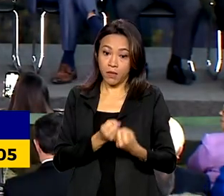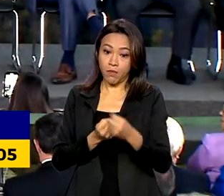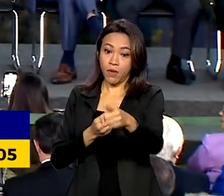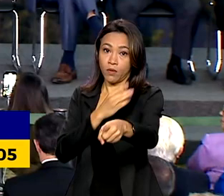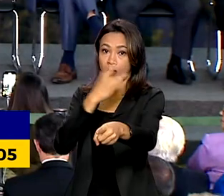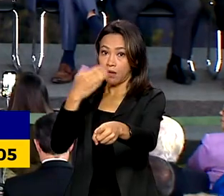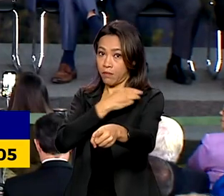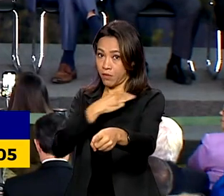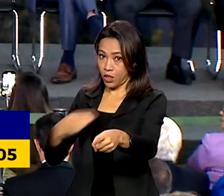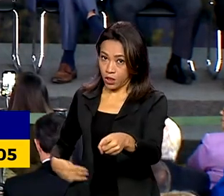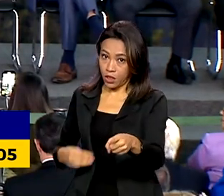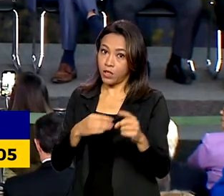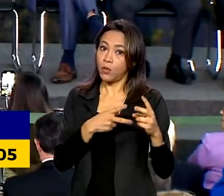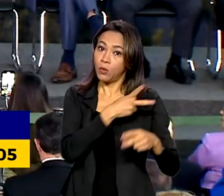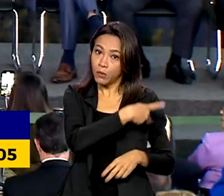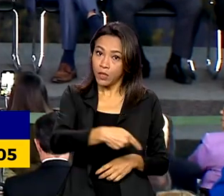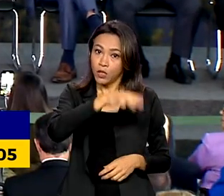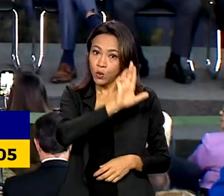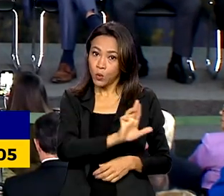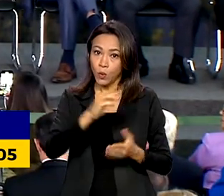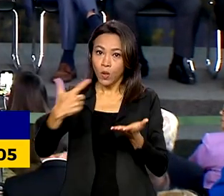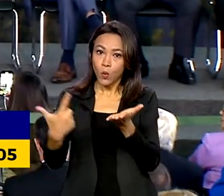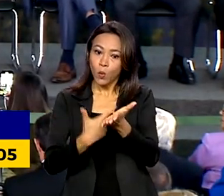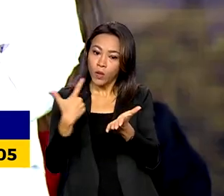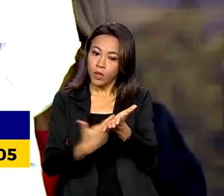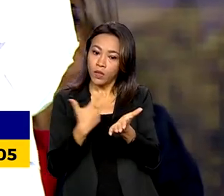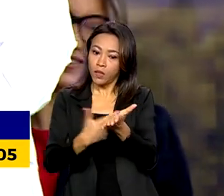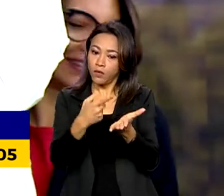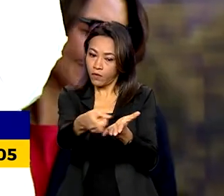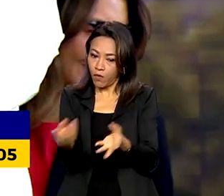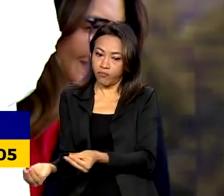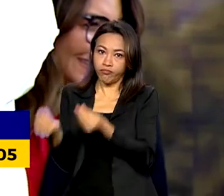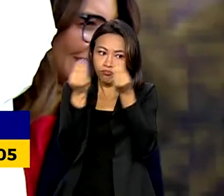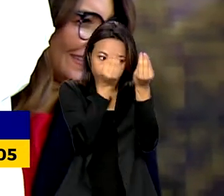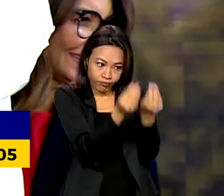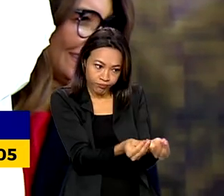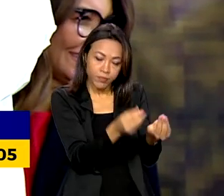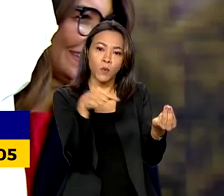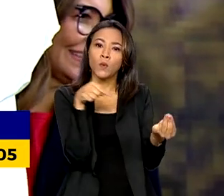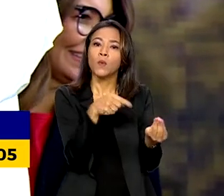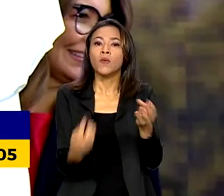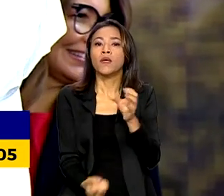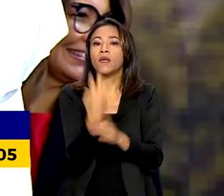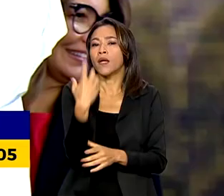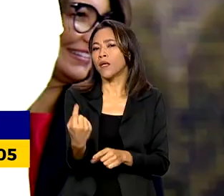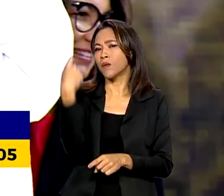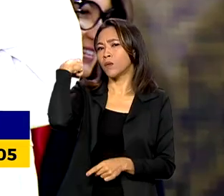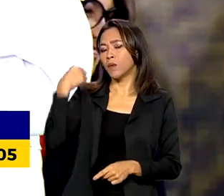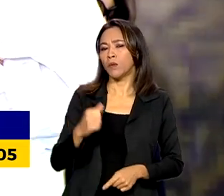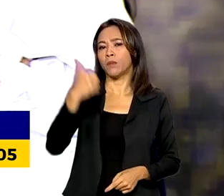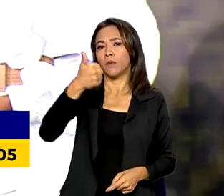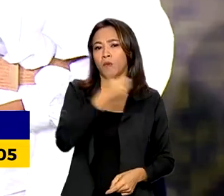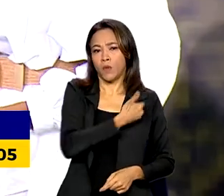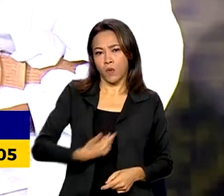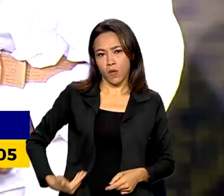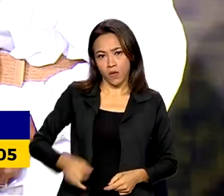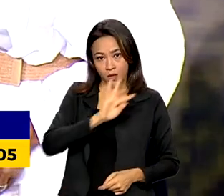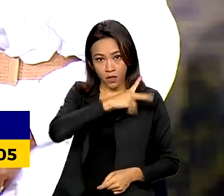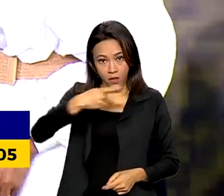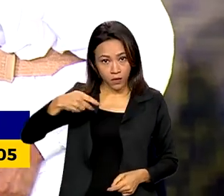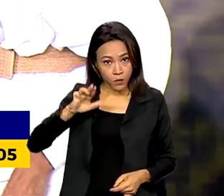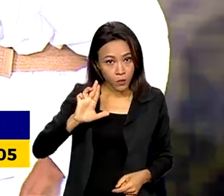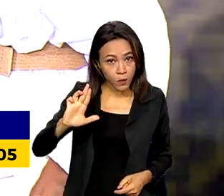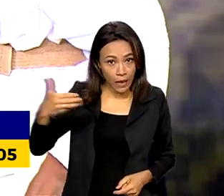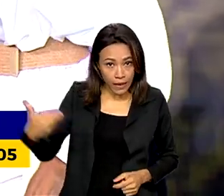novo plano de prevenção e controle do desmatamento na Amazônia Legal. Criado no início do primeiro governo do presidente Lula, o plano